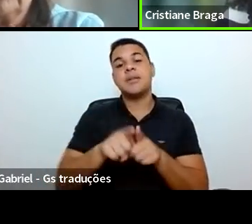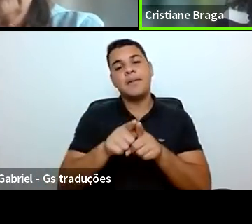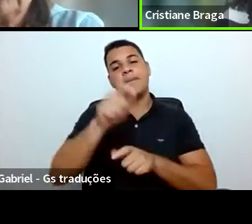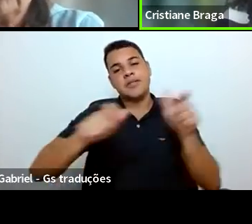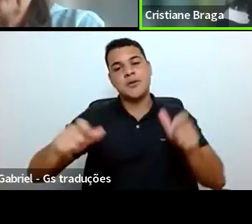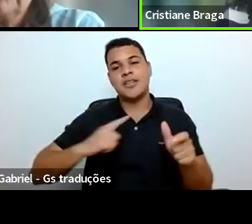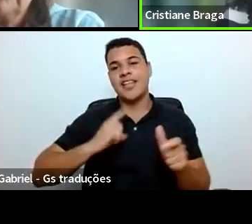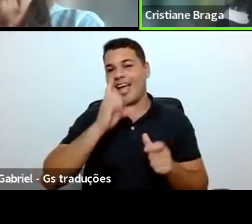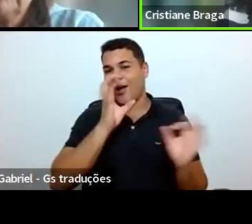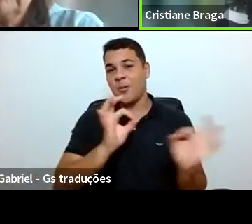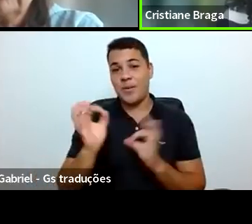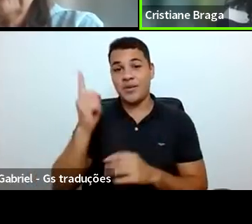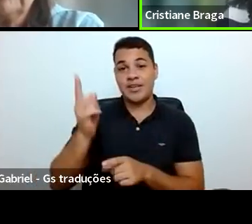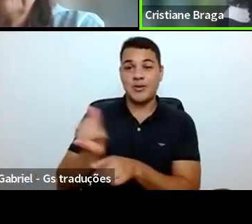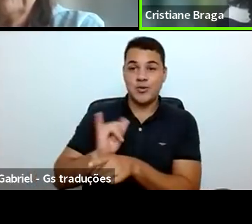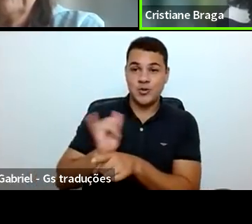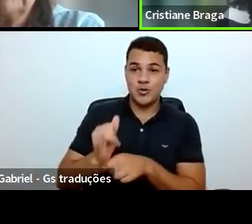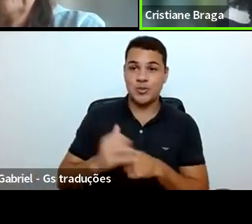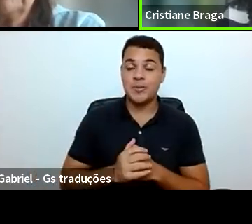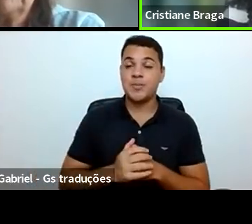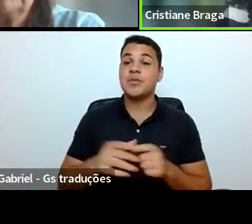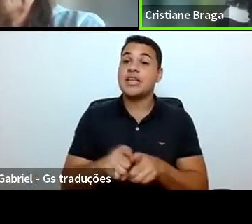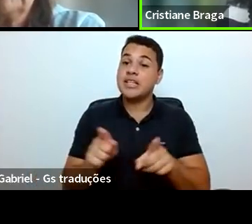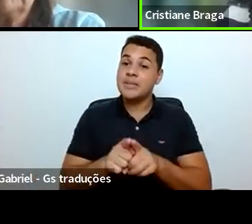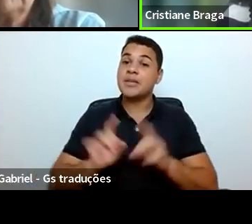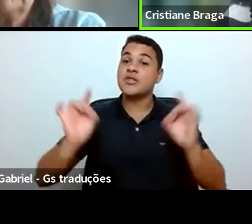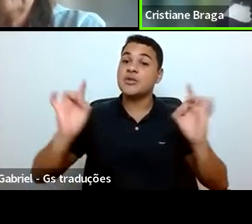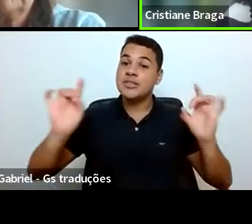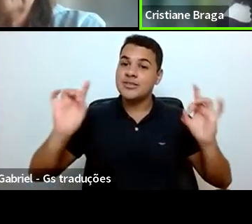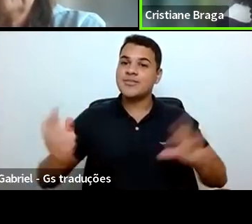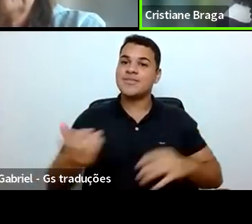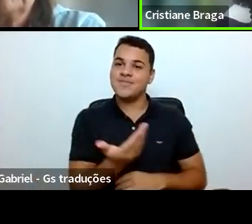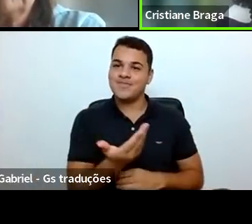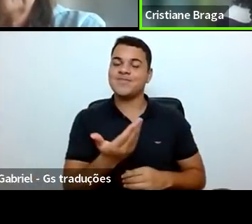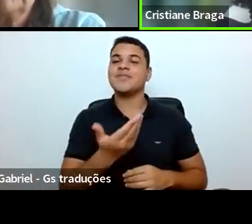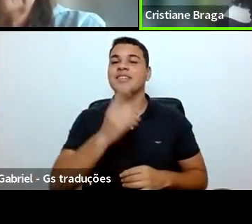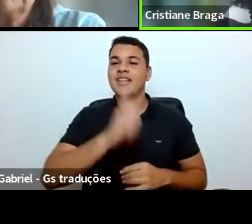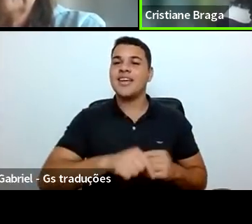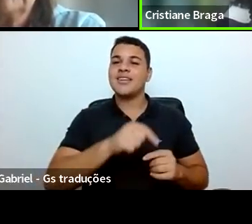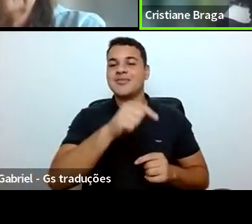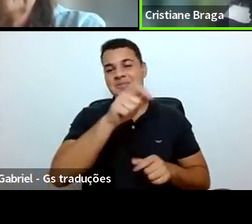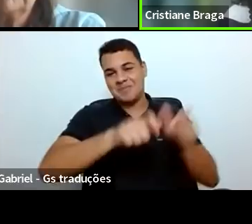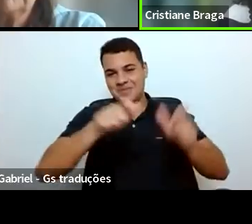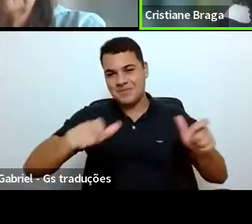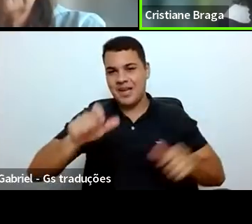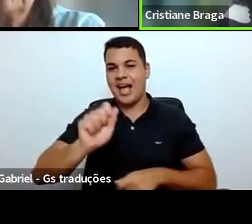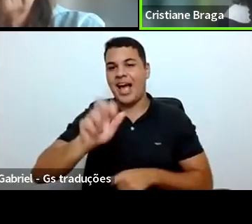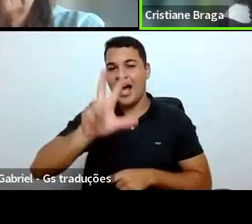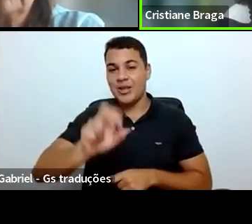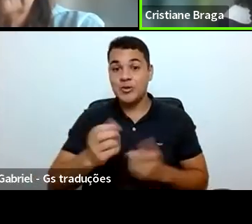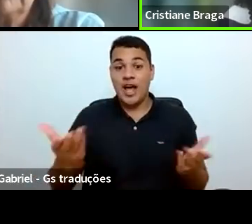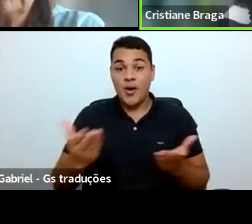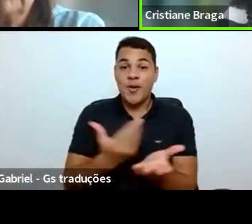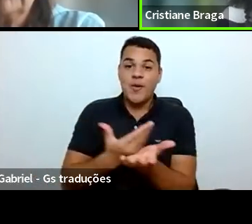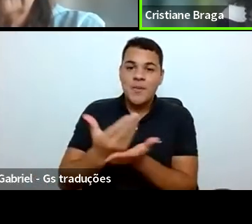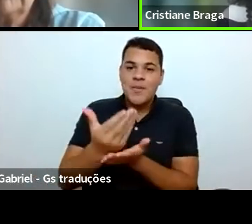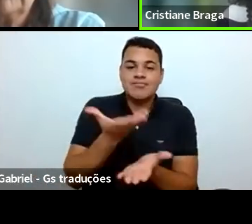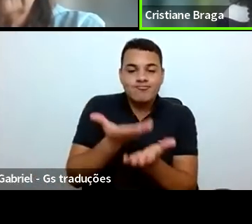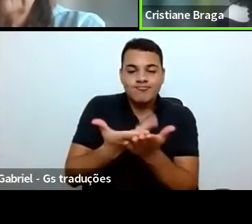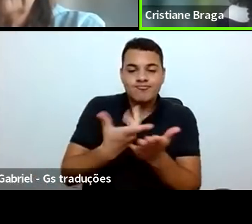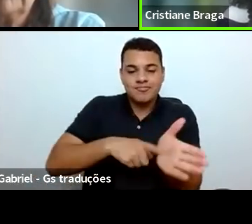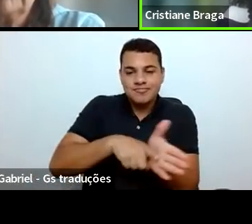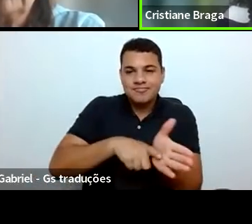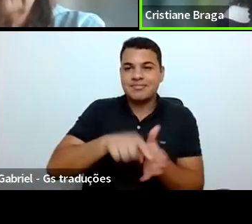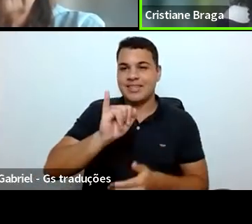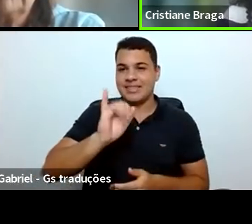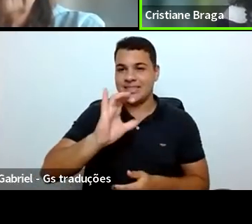acompanhando pelo canal do YouTube, em especial, nossos queridos e queridas estudantes de iniciação científica da Fiocruz. Como já